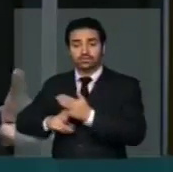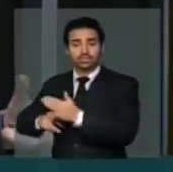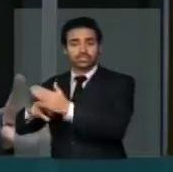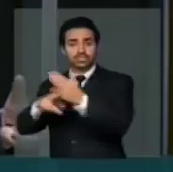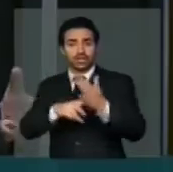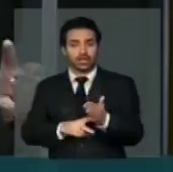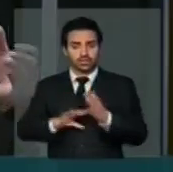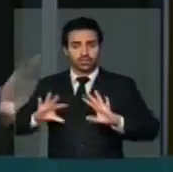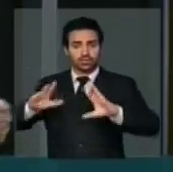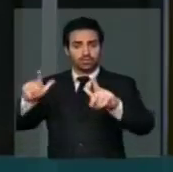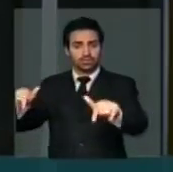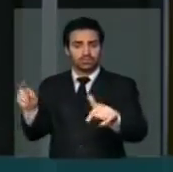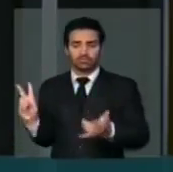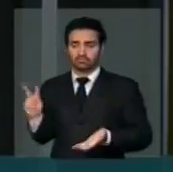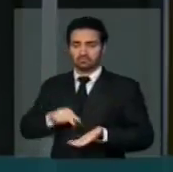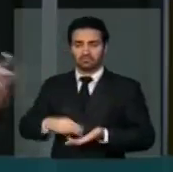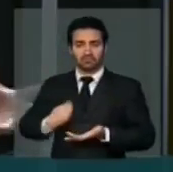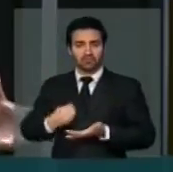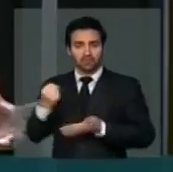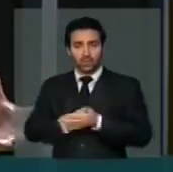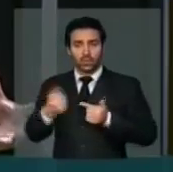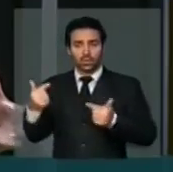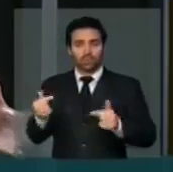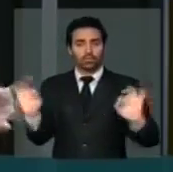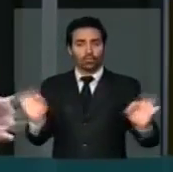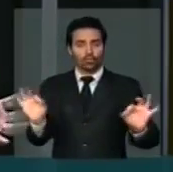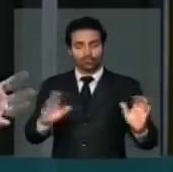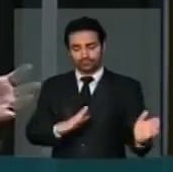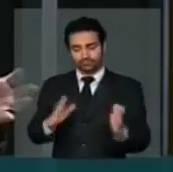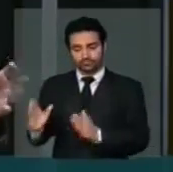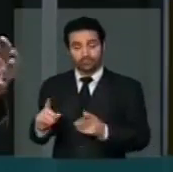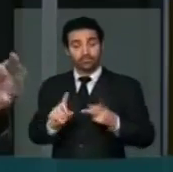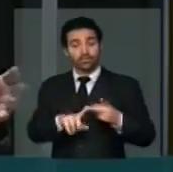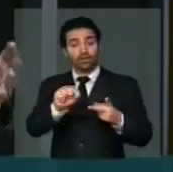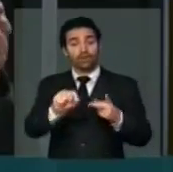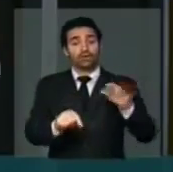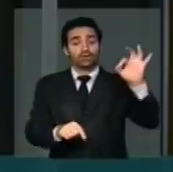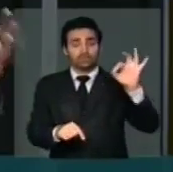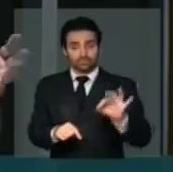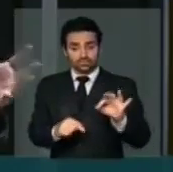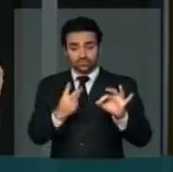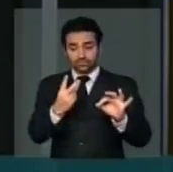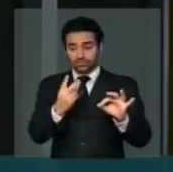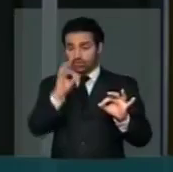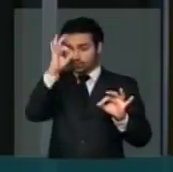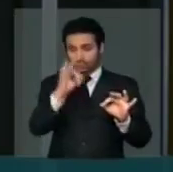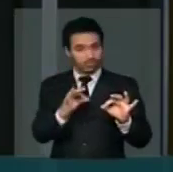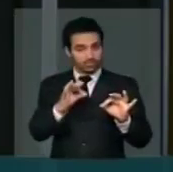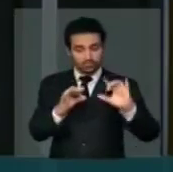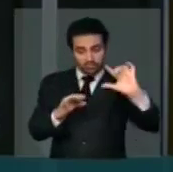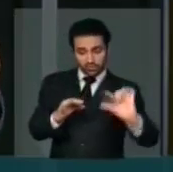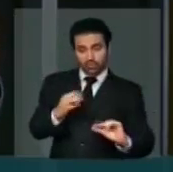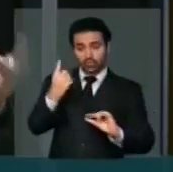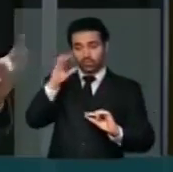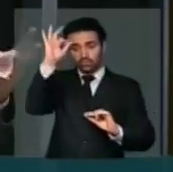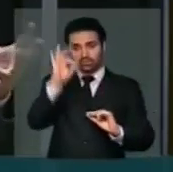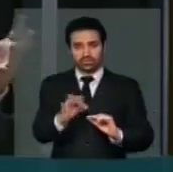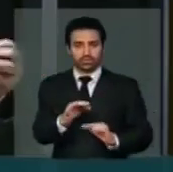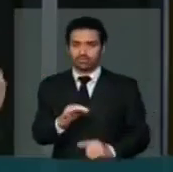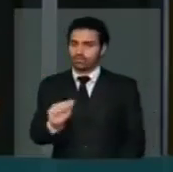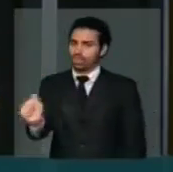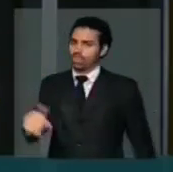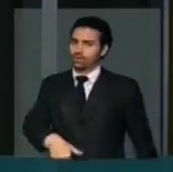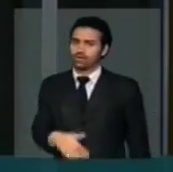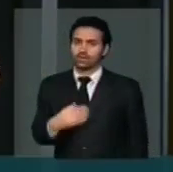uma vez, não estavam presentes. Depois, nós baixamos esse percentual, em vez de 2%, 1%. É até ridículo,